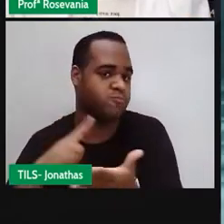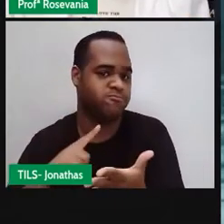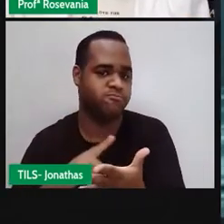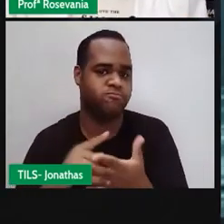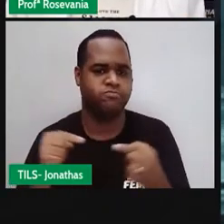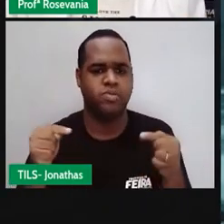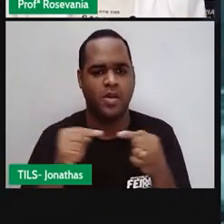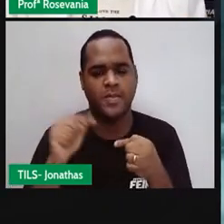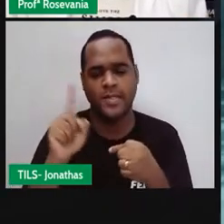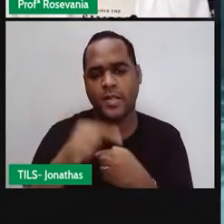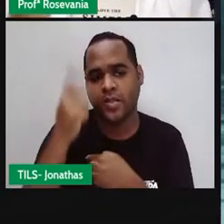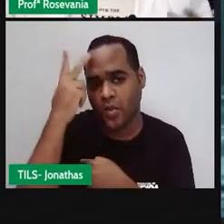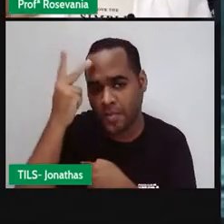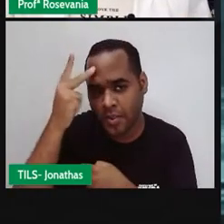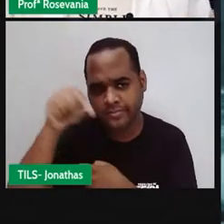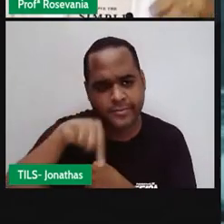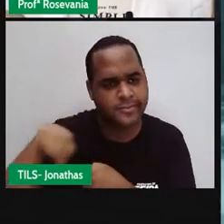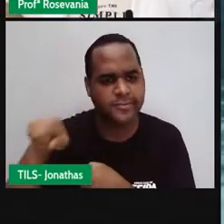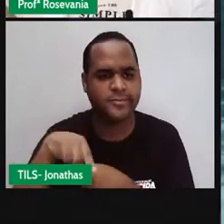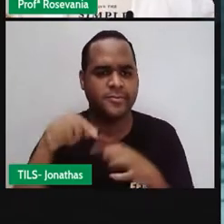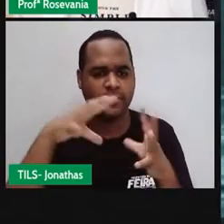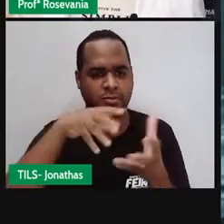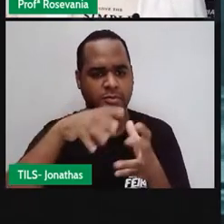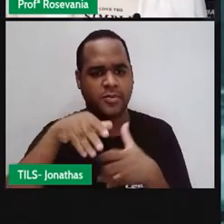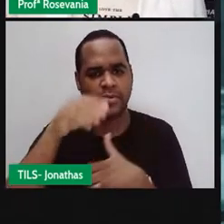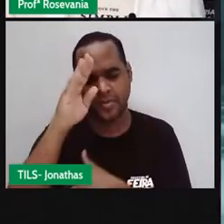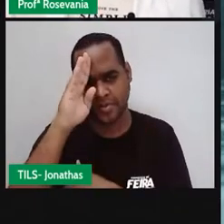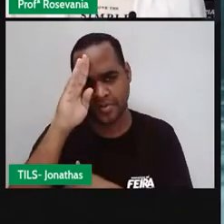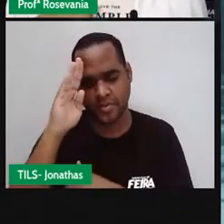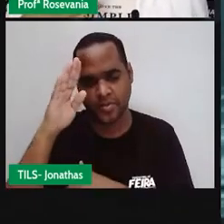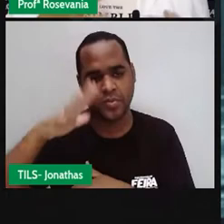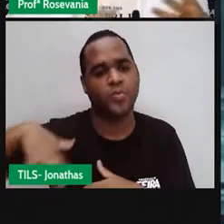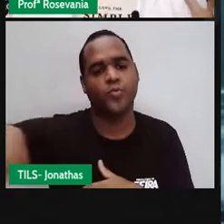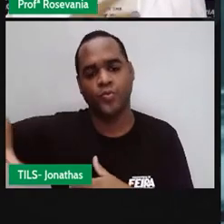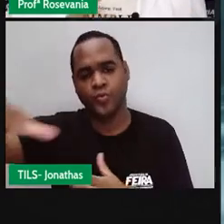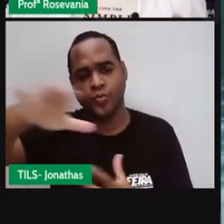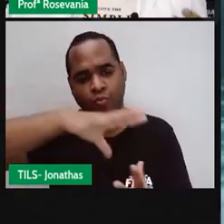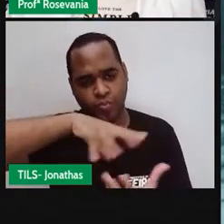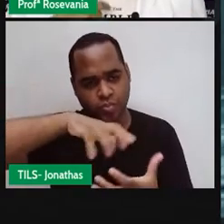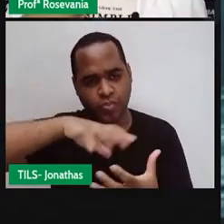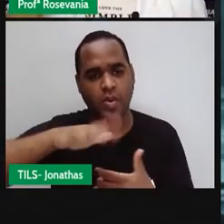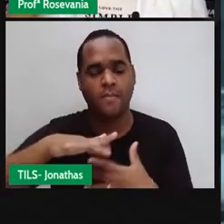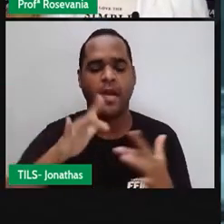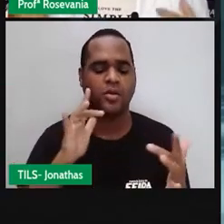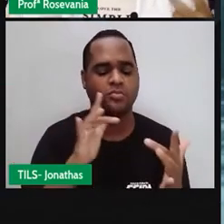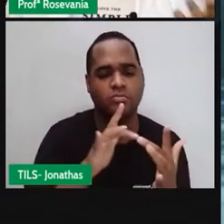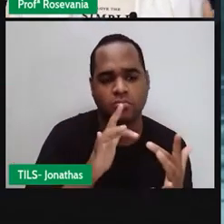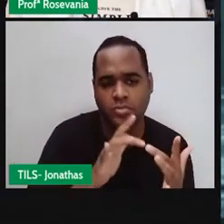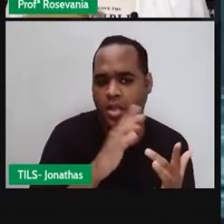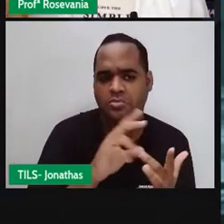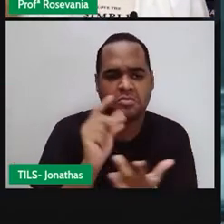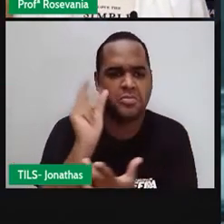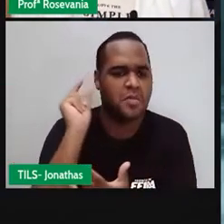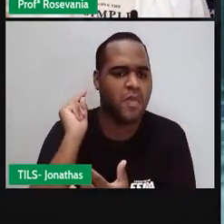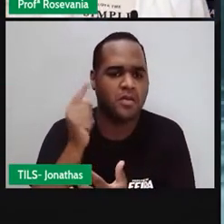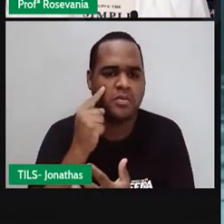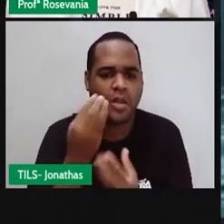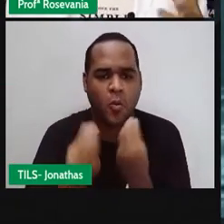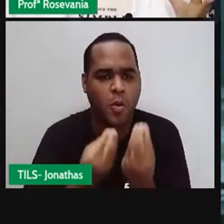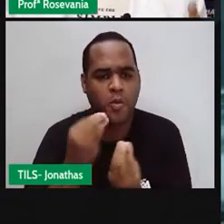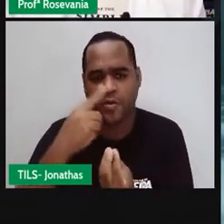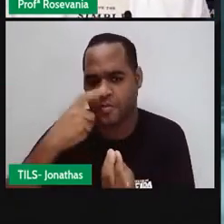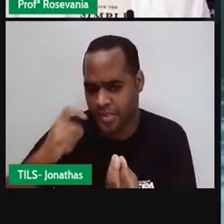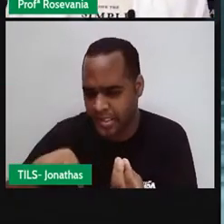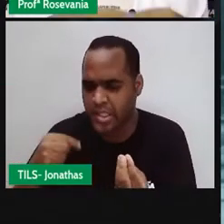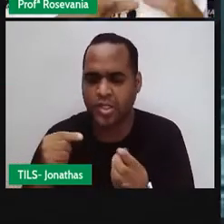natural mesmo do nosso planeta. Mas se a gente observar aquele homem lá desde a pré-história, o contato dele, né, a produção de lixo, a